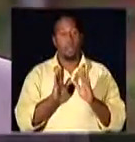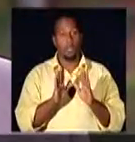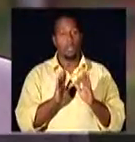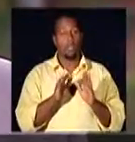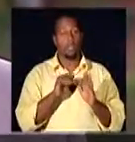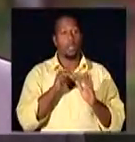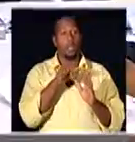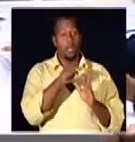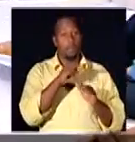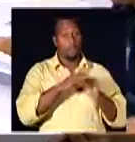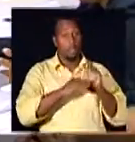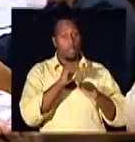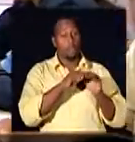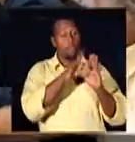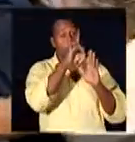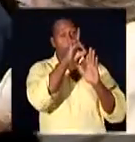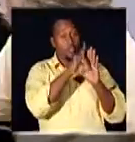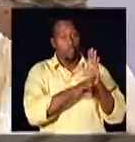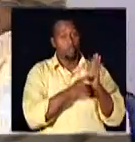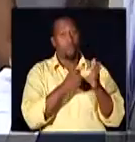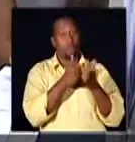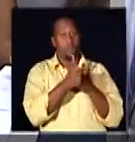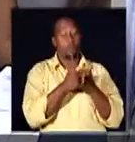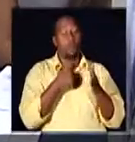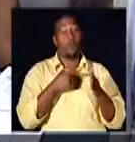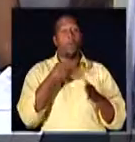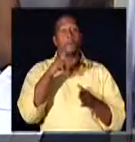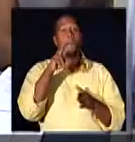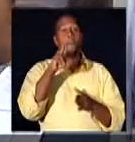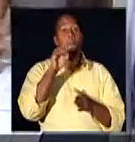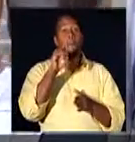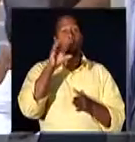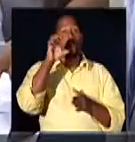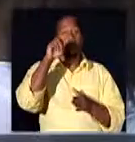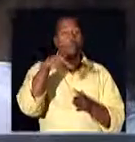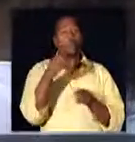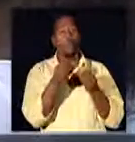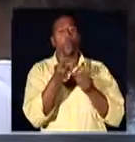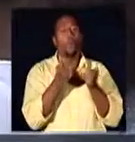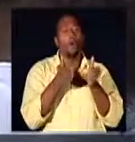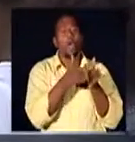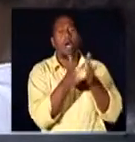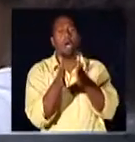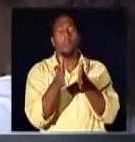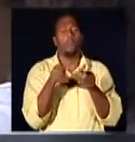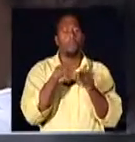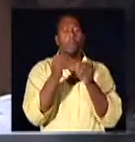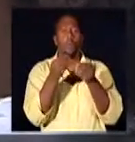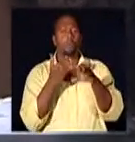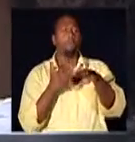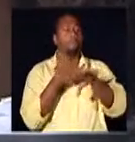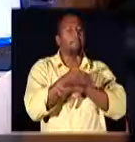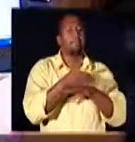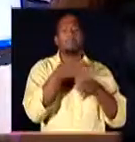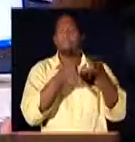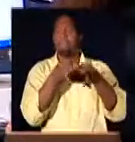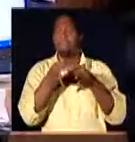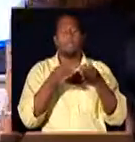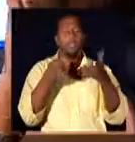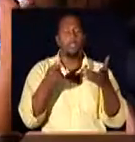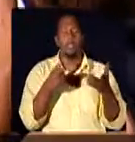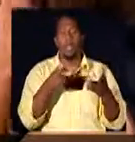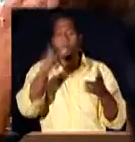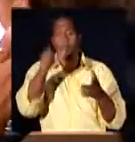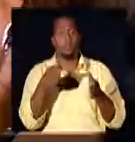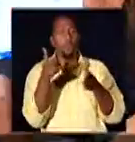Várias especializadas de Direito do Consumidor, PROCON, quais os caminhos e como funciona o acesso à justiça para o